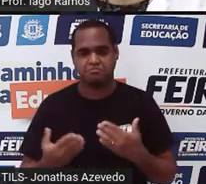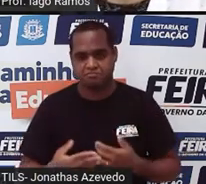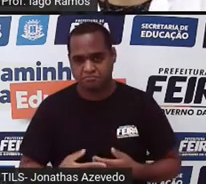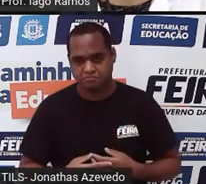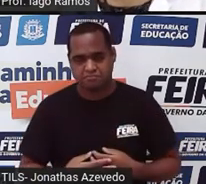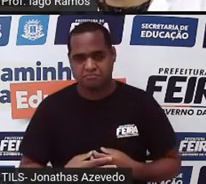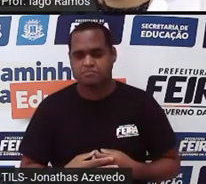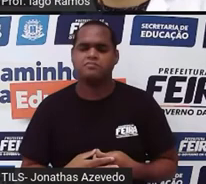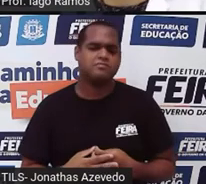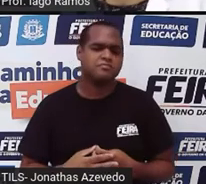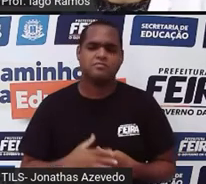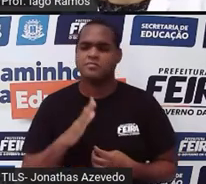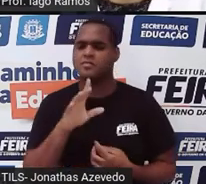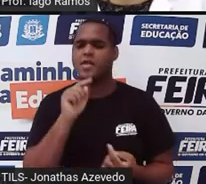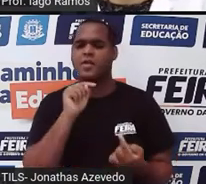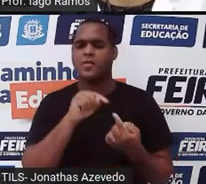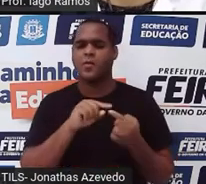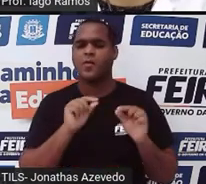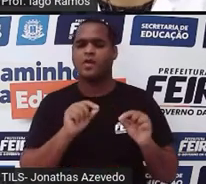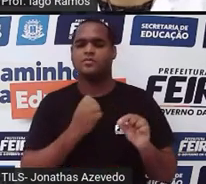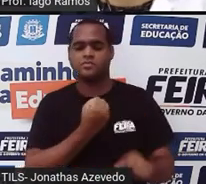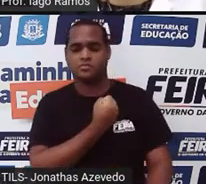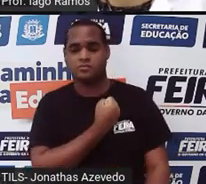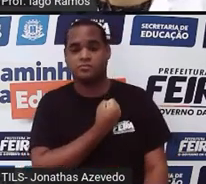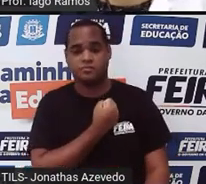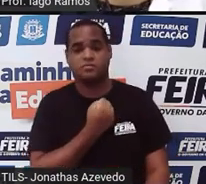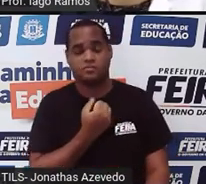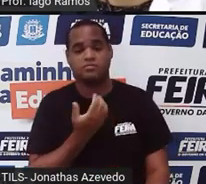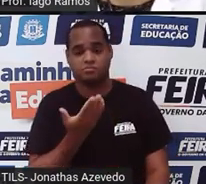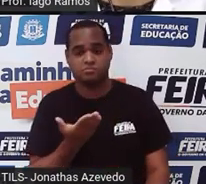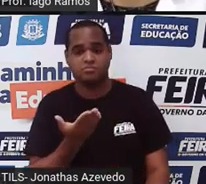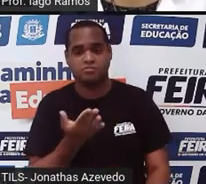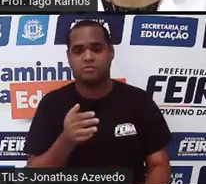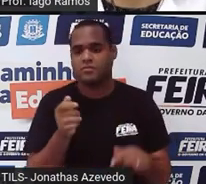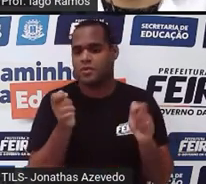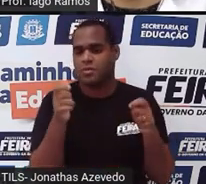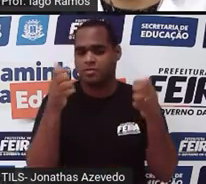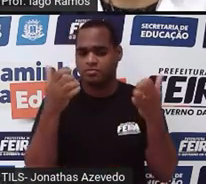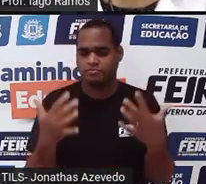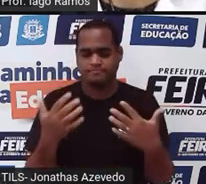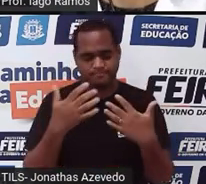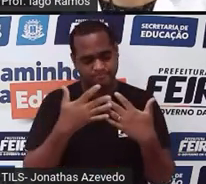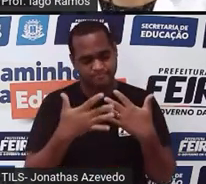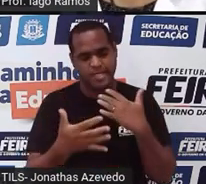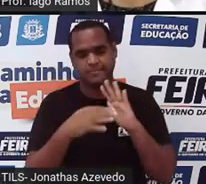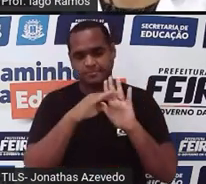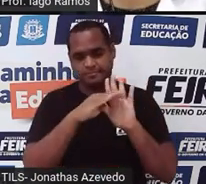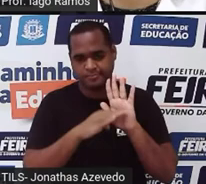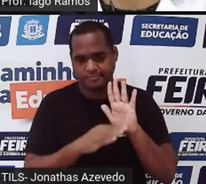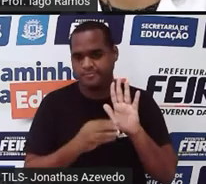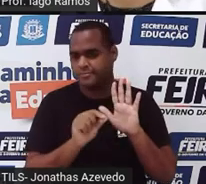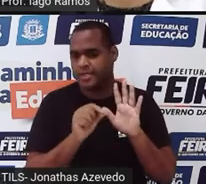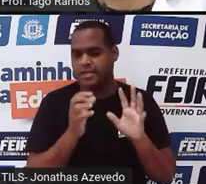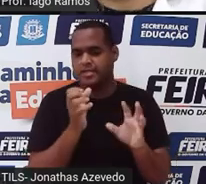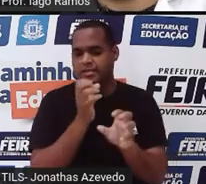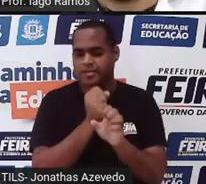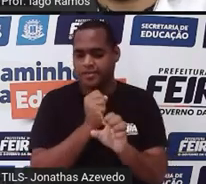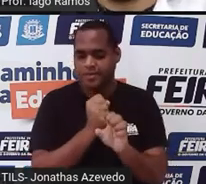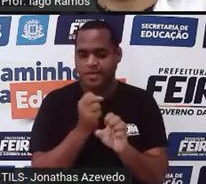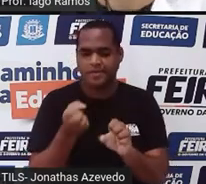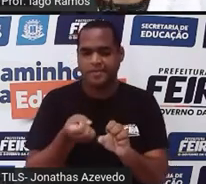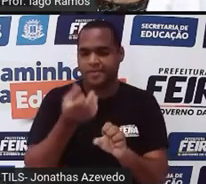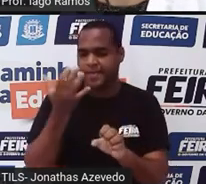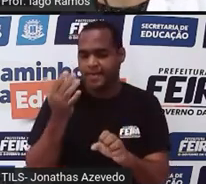por isso que os números que formam essa sequência, que é a quantidade de bolinhas em cada